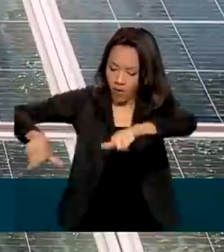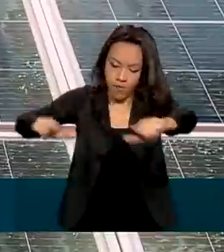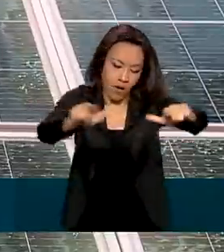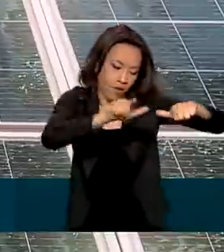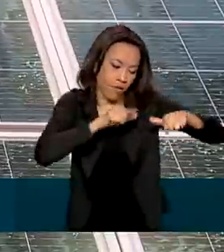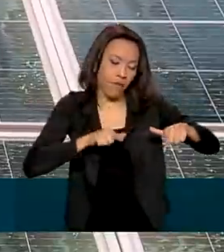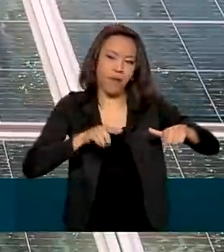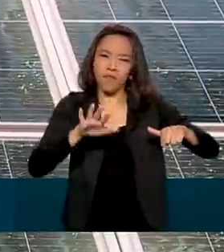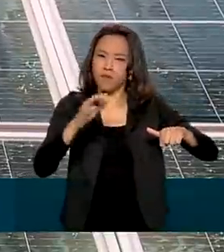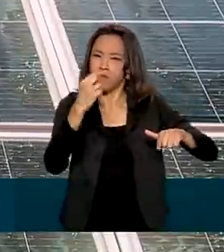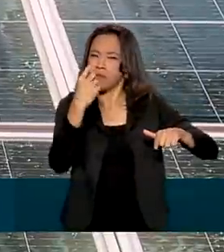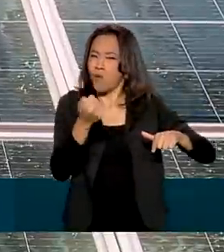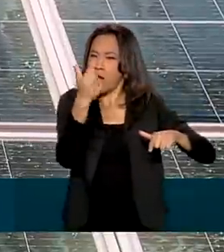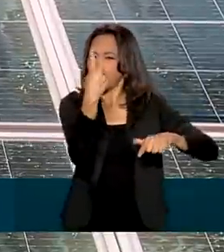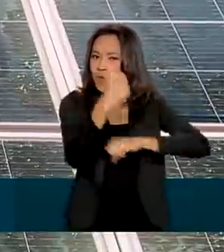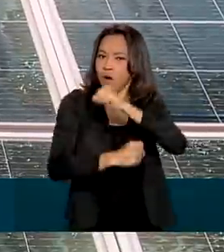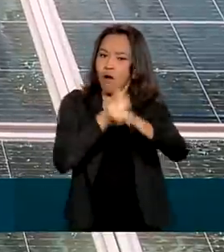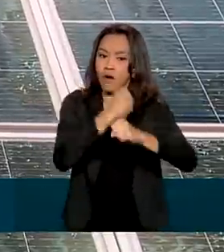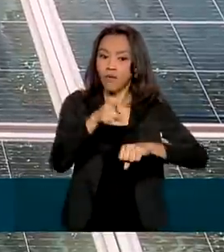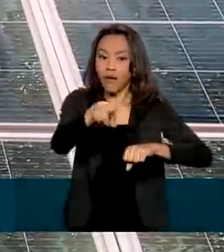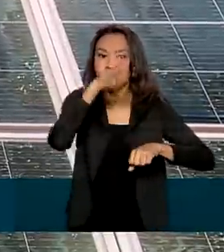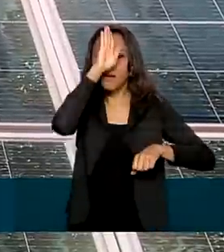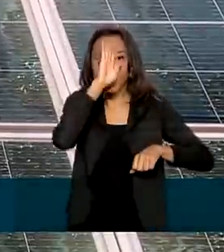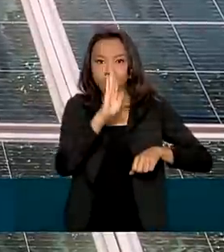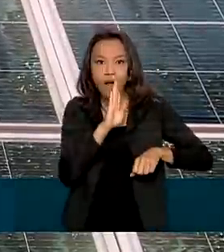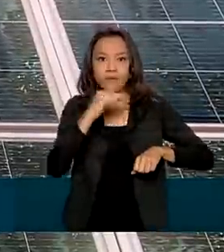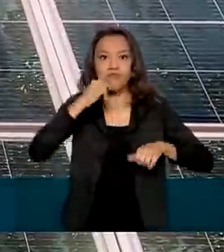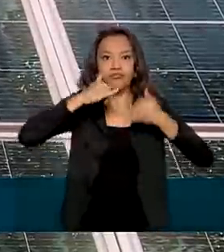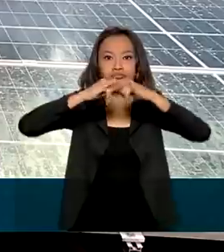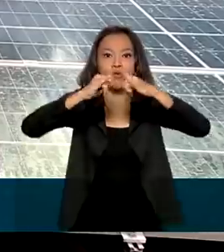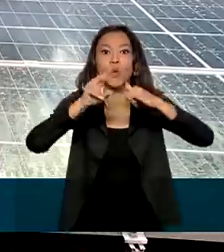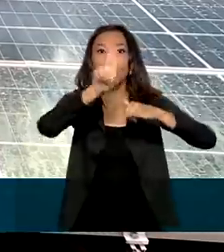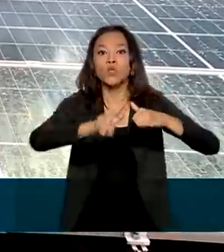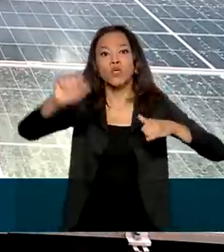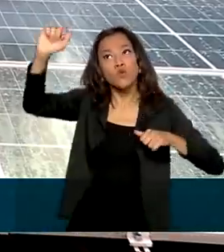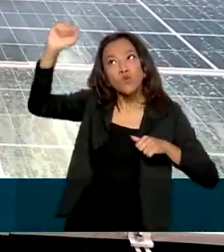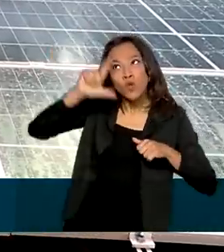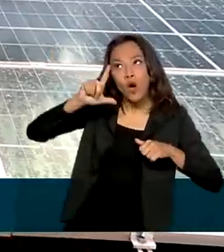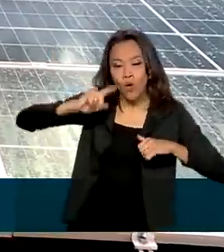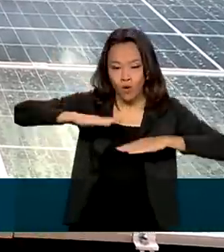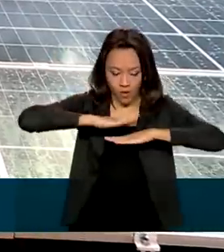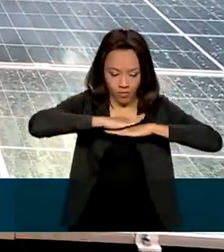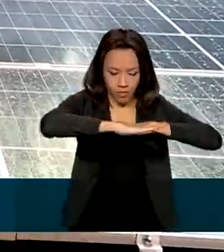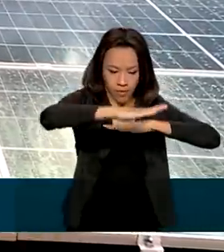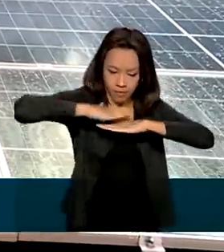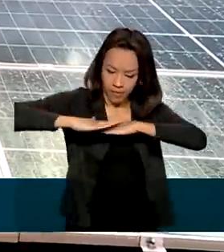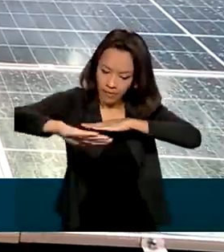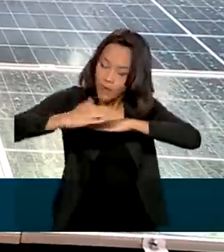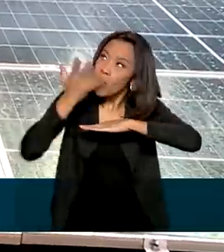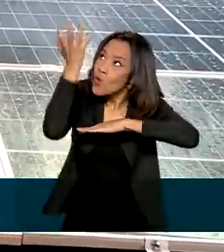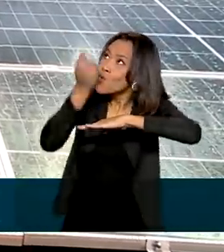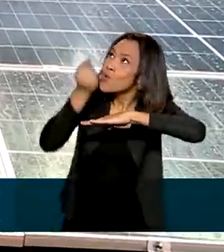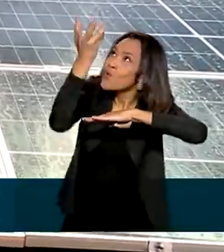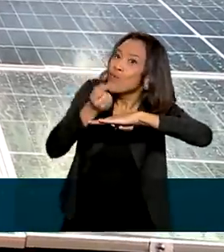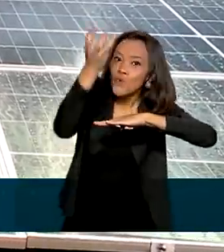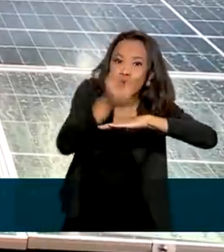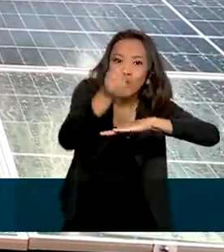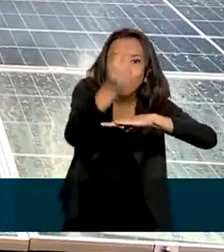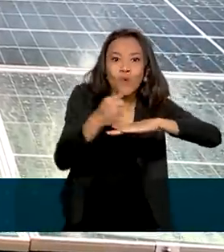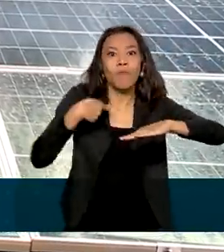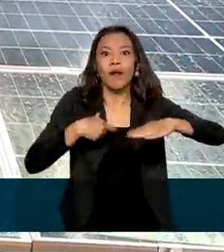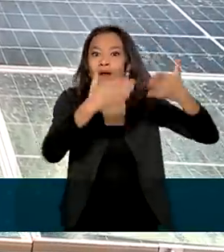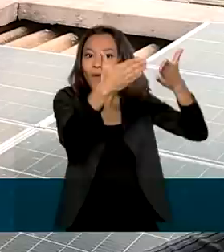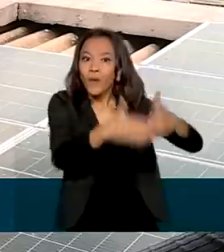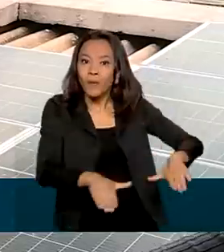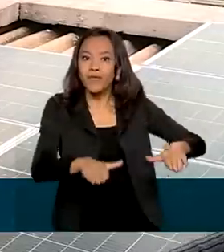ano. Os painéis produzem energia gratuita, utilizando o sol, e viraram uma solução para bater o gasto com a